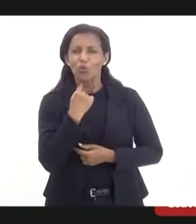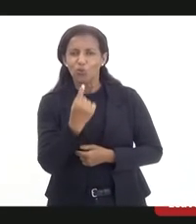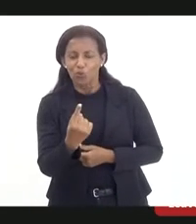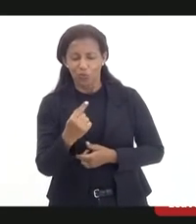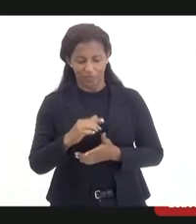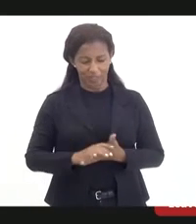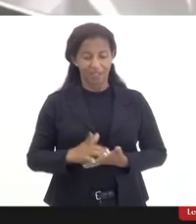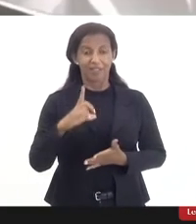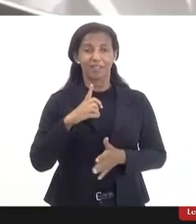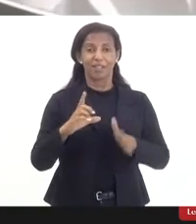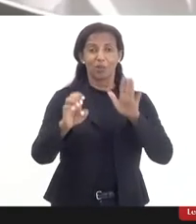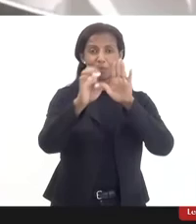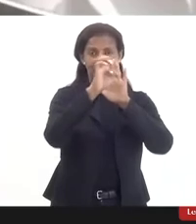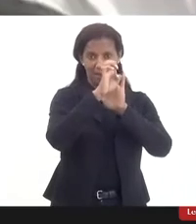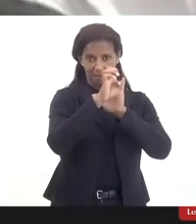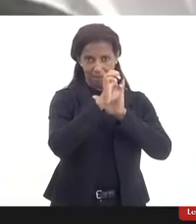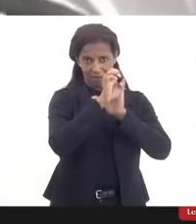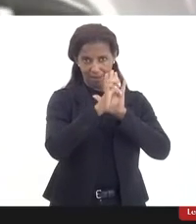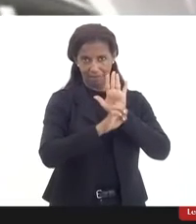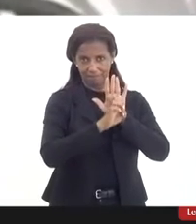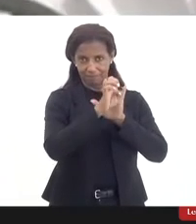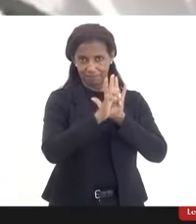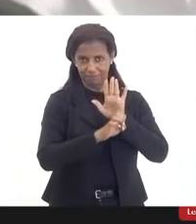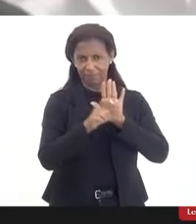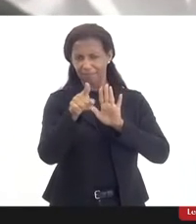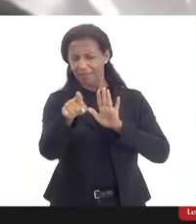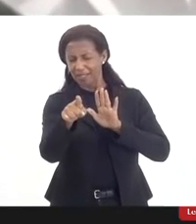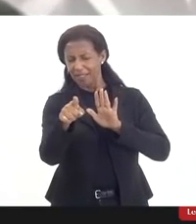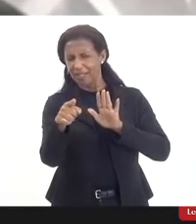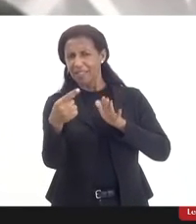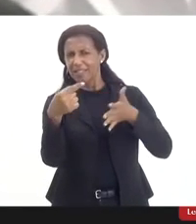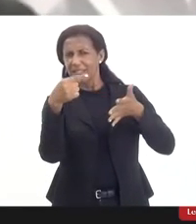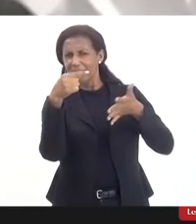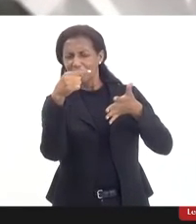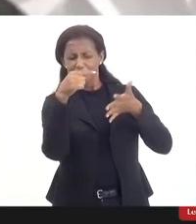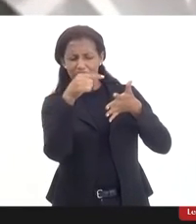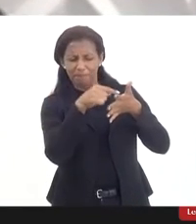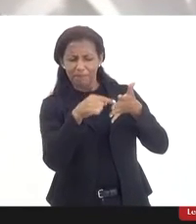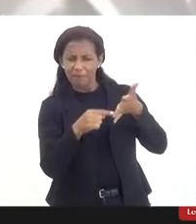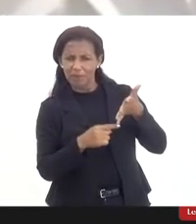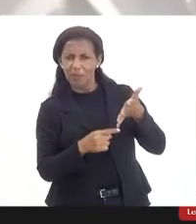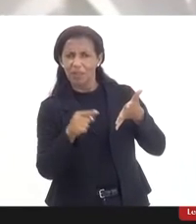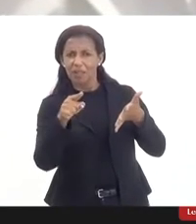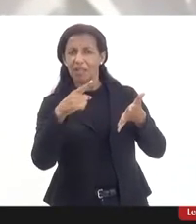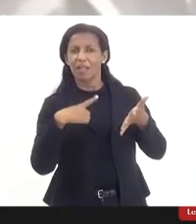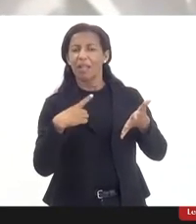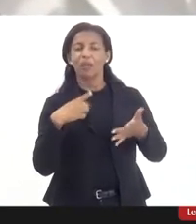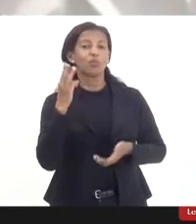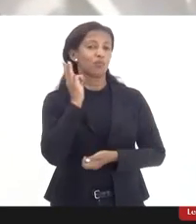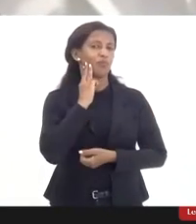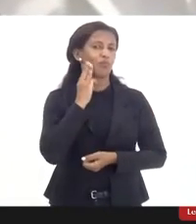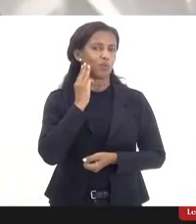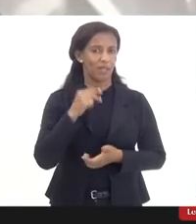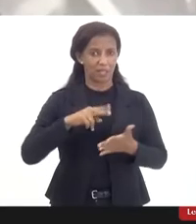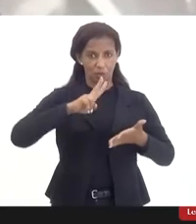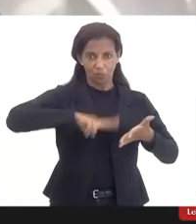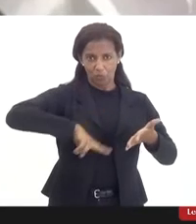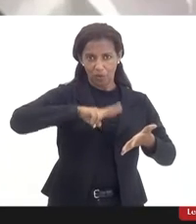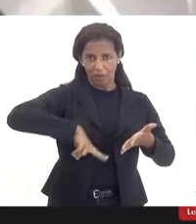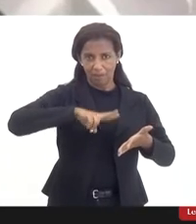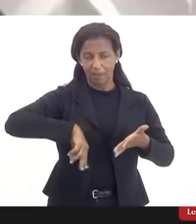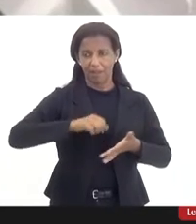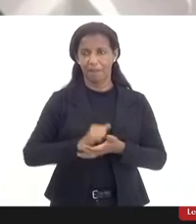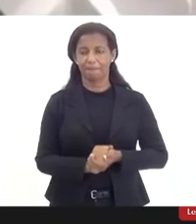porque tem uma emenda que me parece, então, que atende a sua ponderação, que é uma emenda do deputado Valdeck. Eu vou ler aqui,